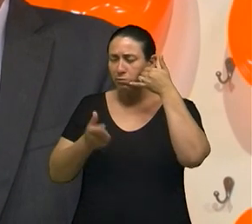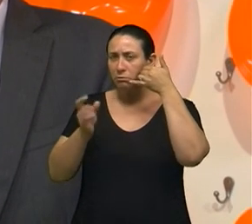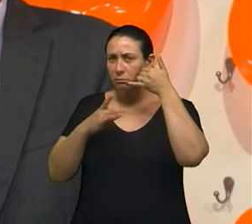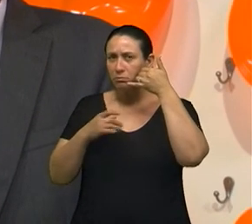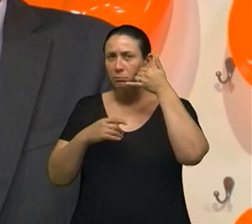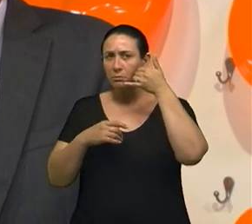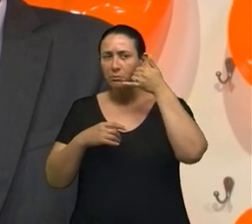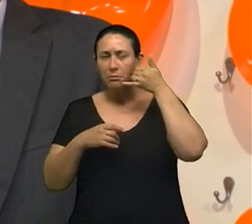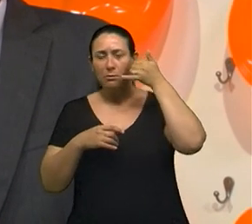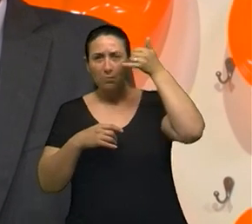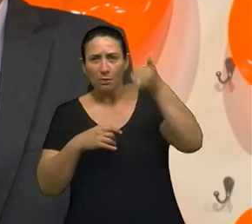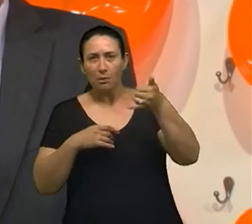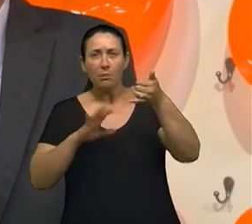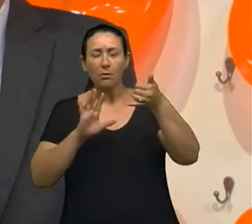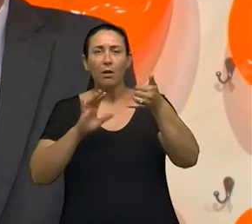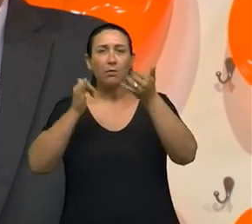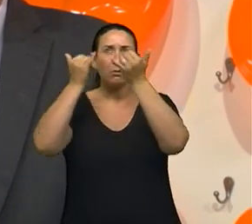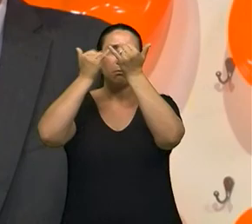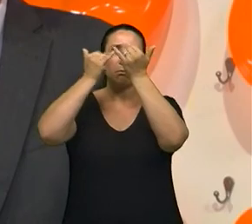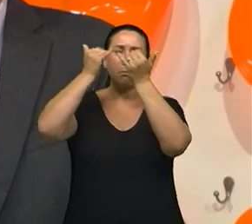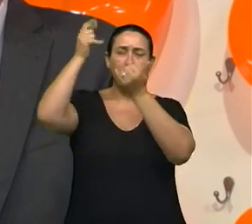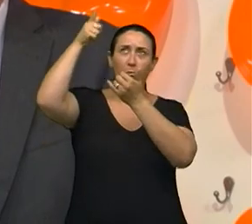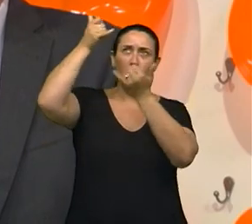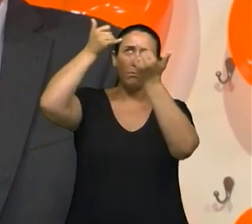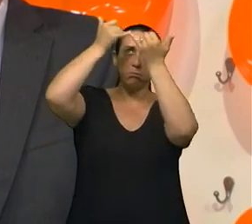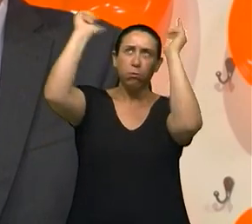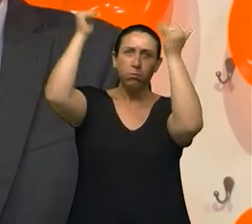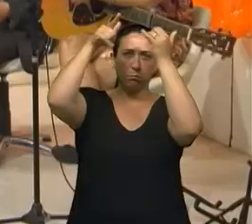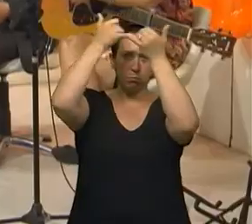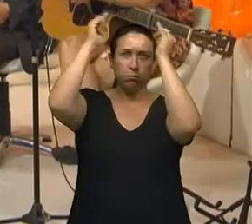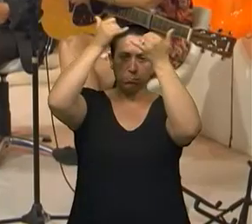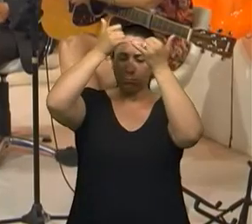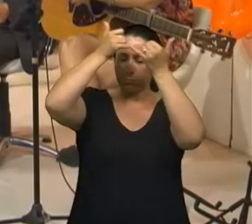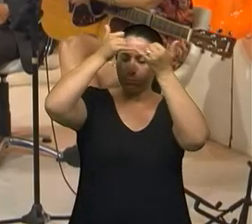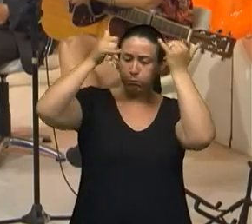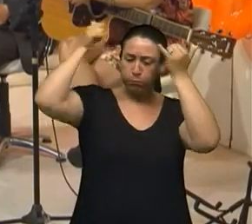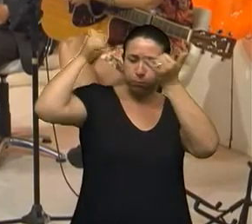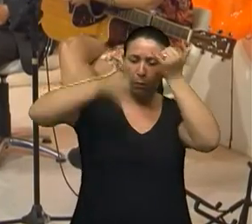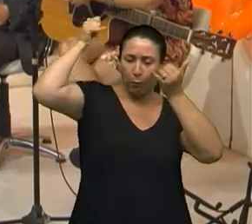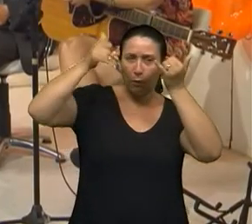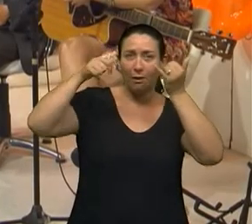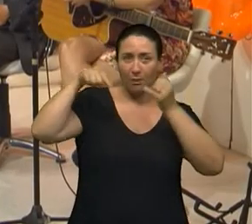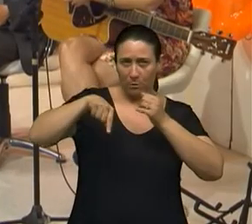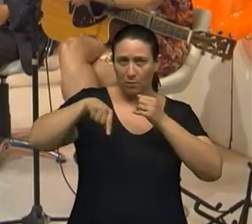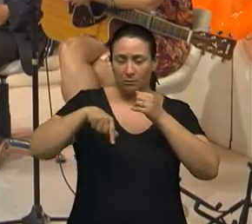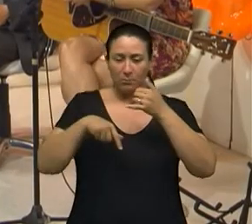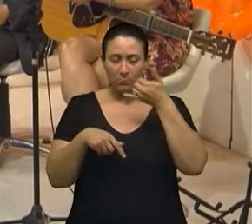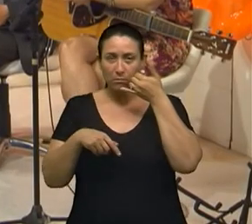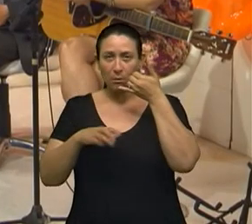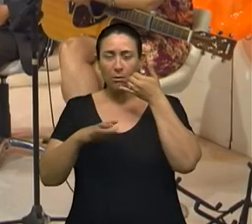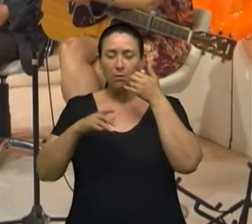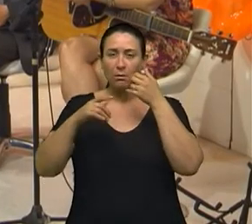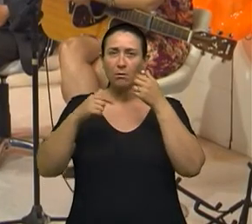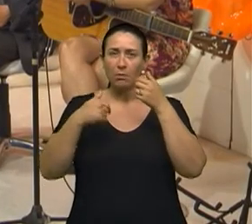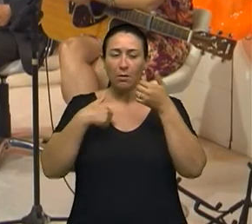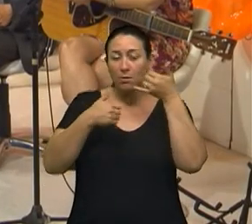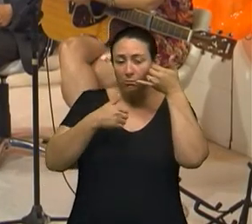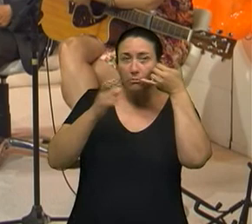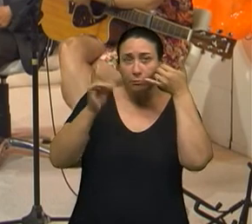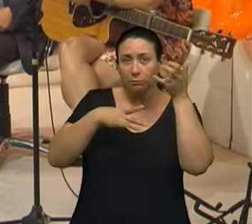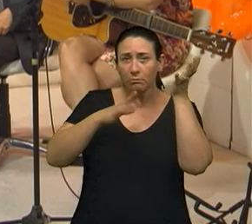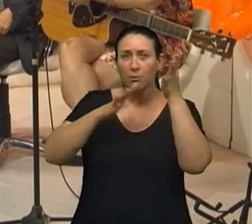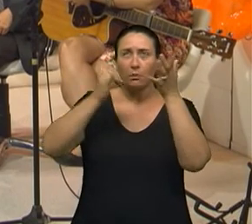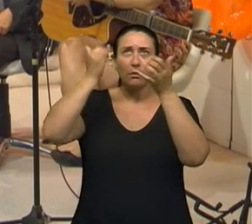cai um raio e ele é atingido pelo raio, apesar de ele já não estar mais com o